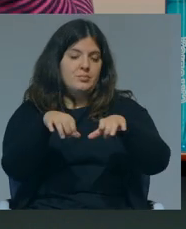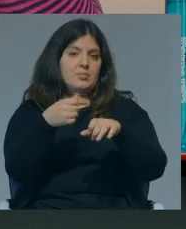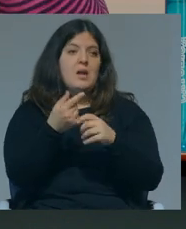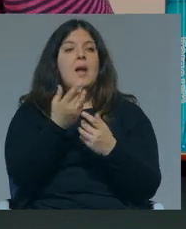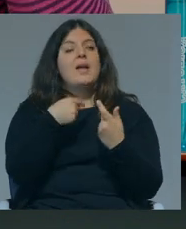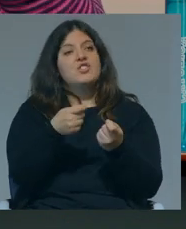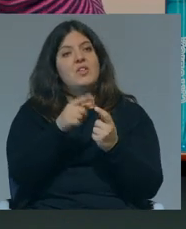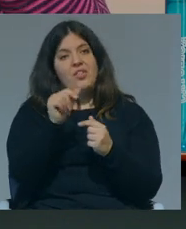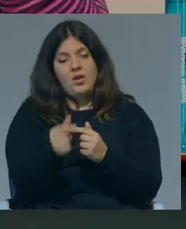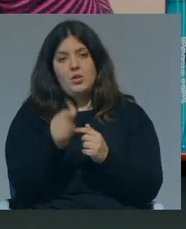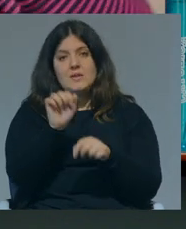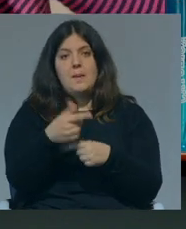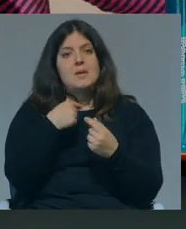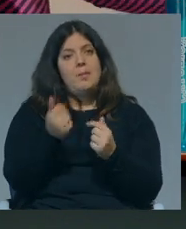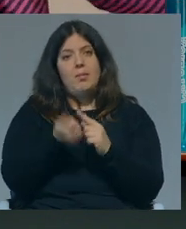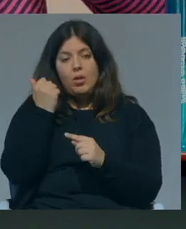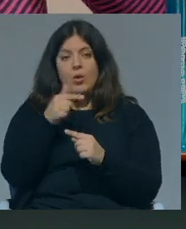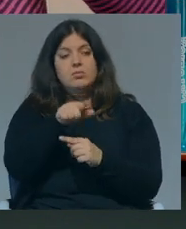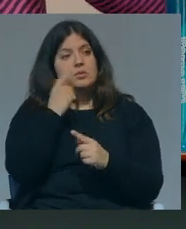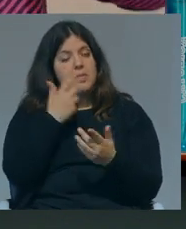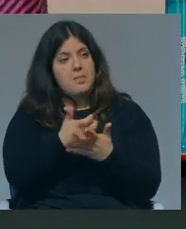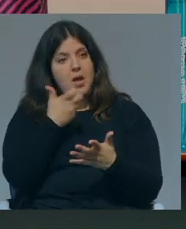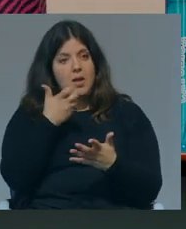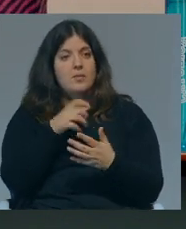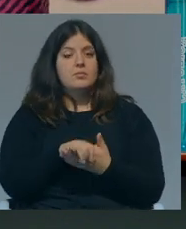uma maneira de gastar dinheiro, uma maneira muito mais eficaz, essa sim com evidência,